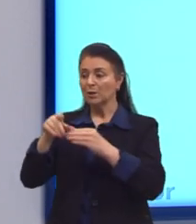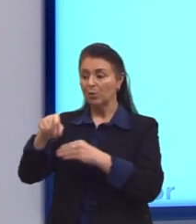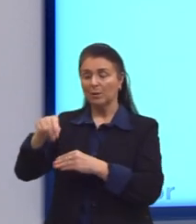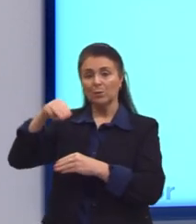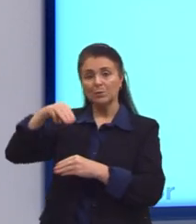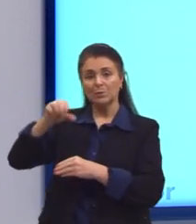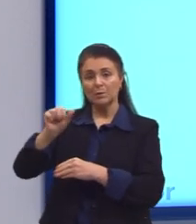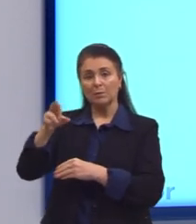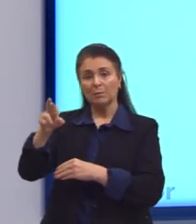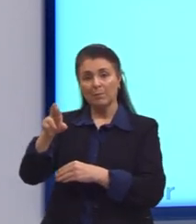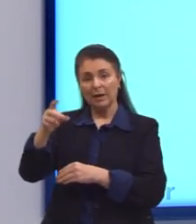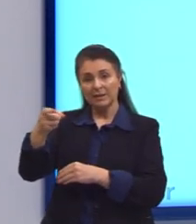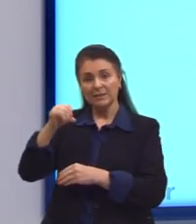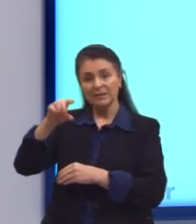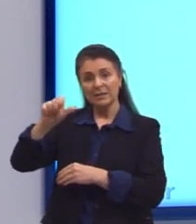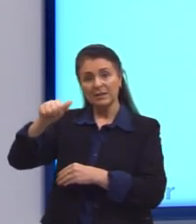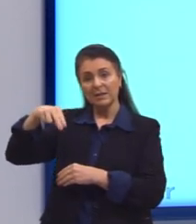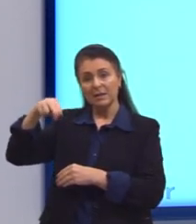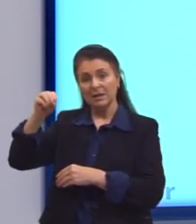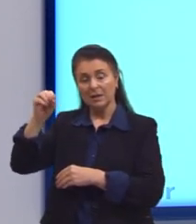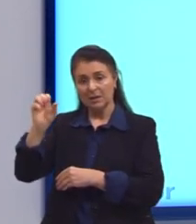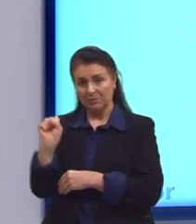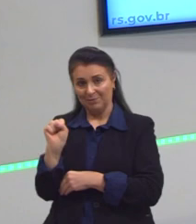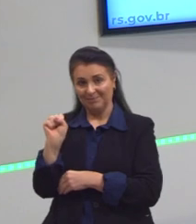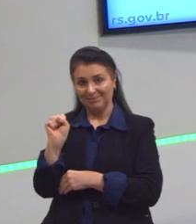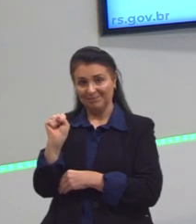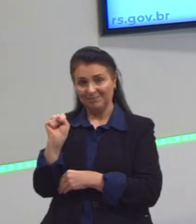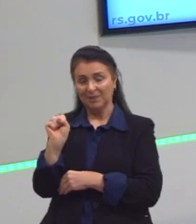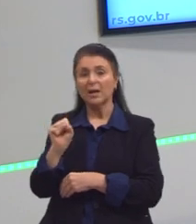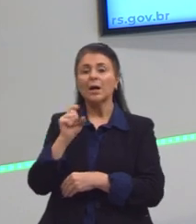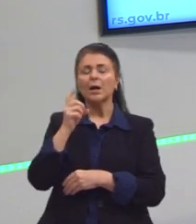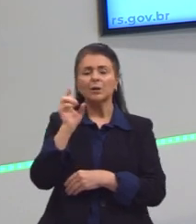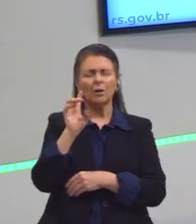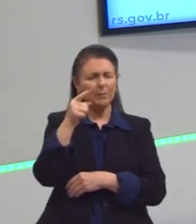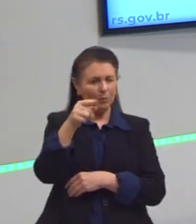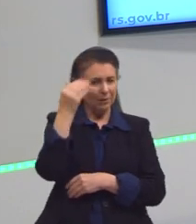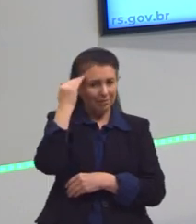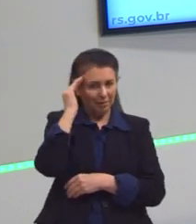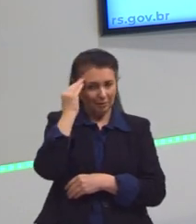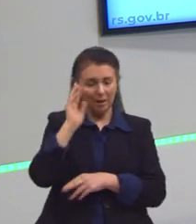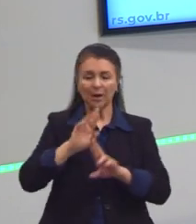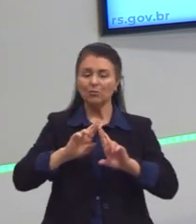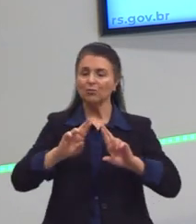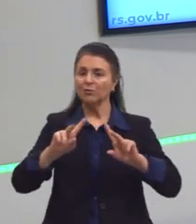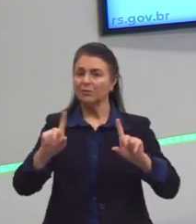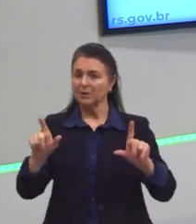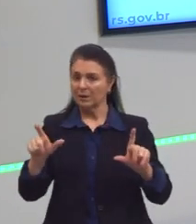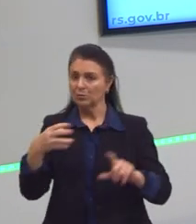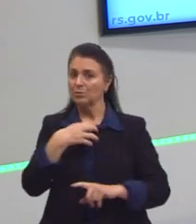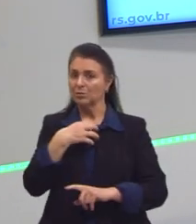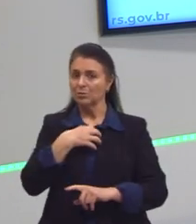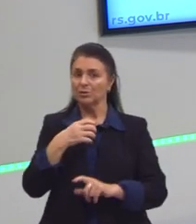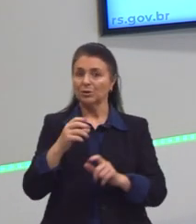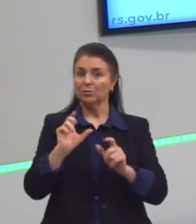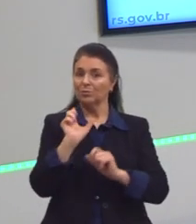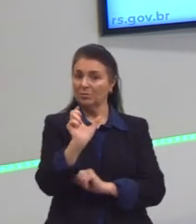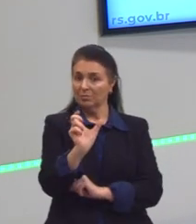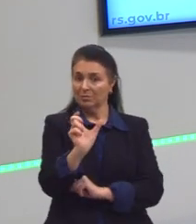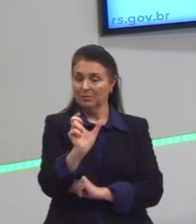necessariamente dentro daquela perspectiva marxista. Só para você ter essa nomenclatura clara que às vezes aparece nos textos.